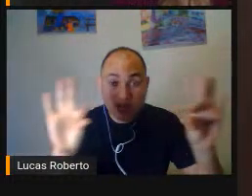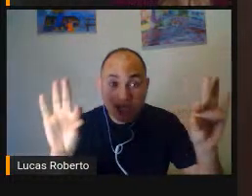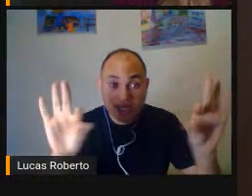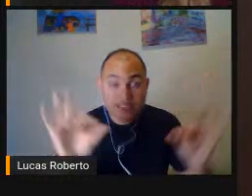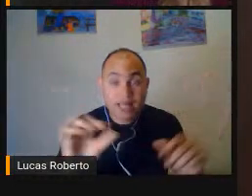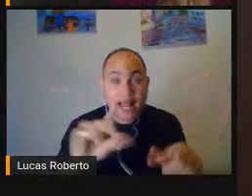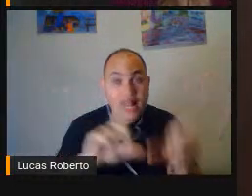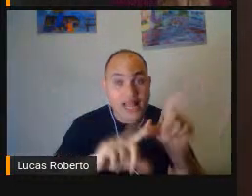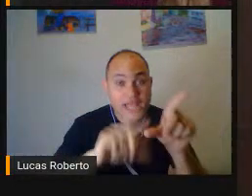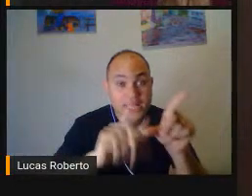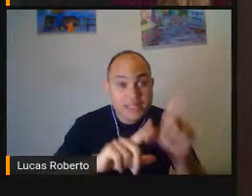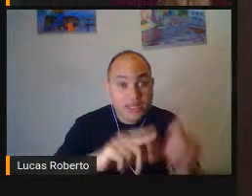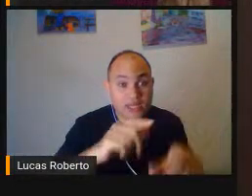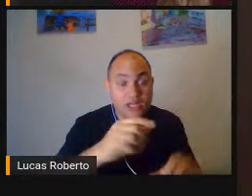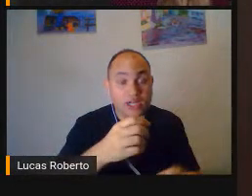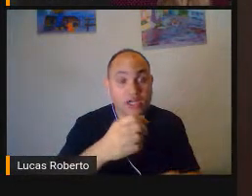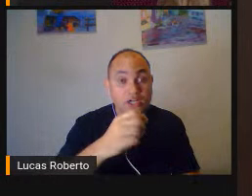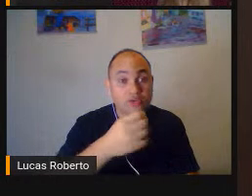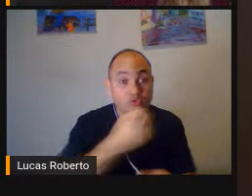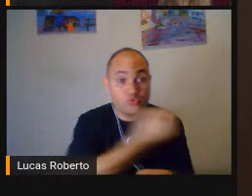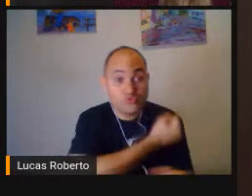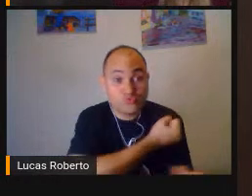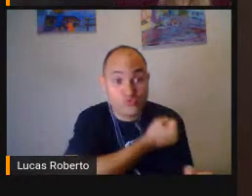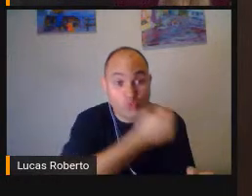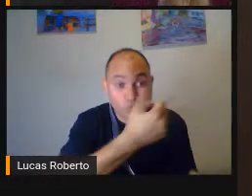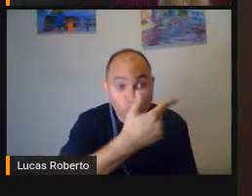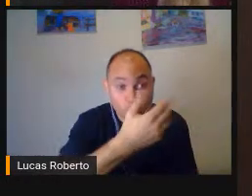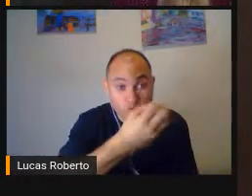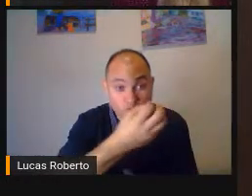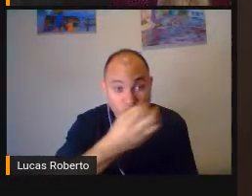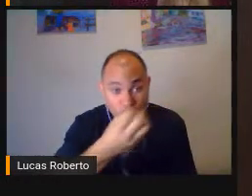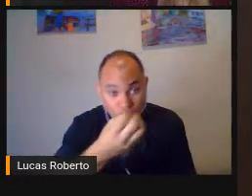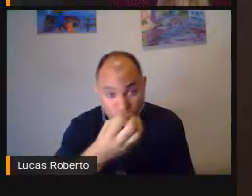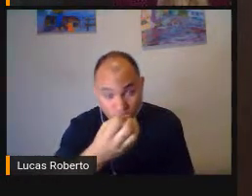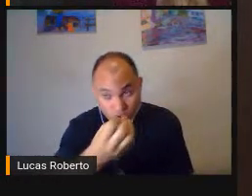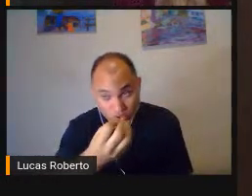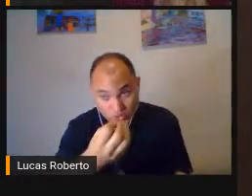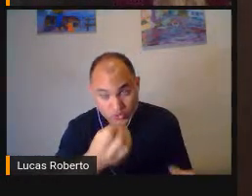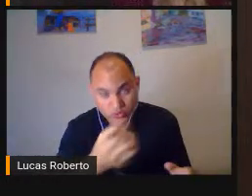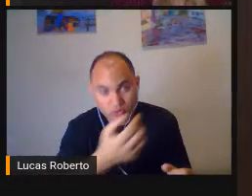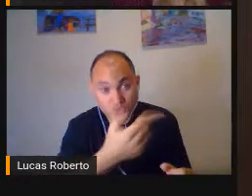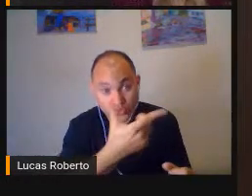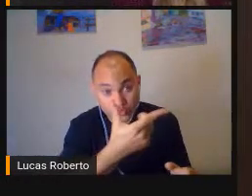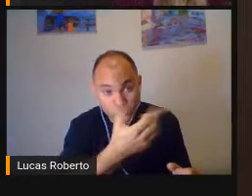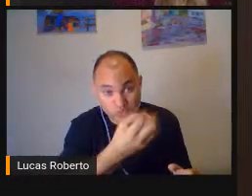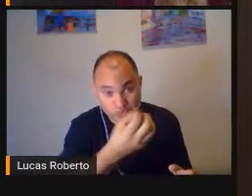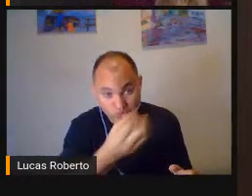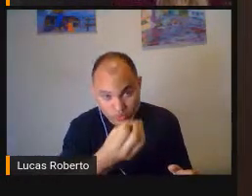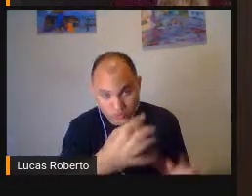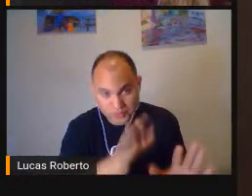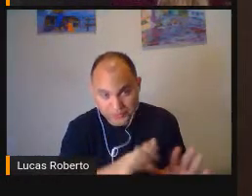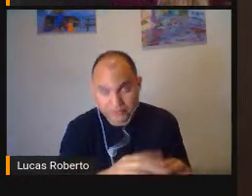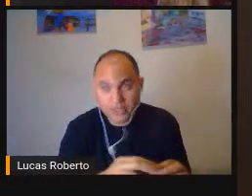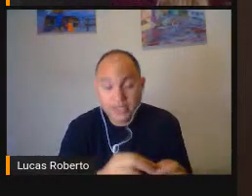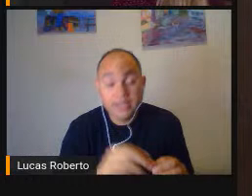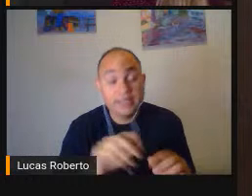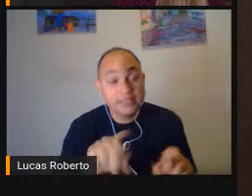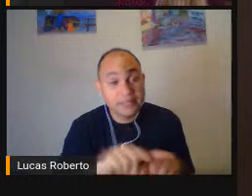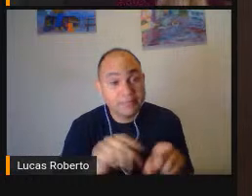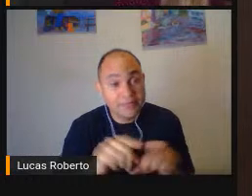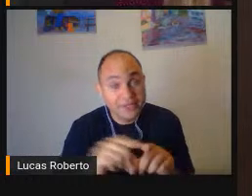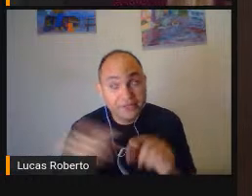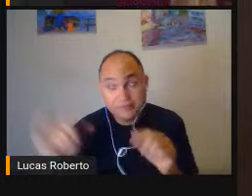enxergar Se eu passasse Os textos Aqui pela lateral Dos olhos Então vejam bem Como que nós vamos Manter uma